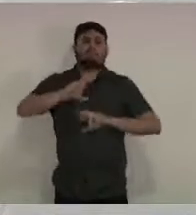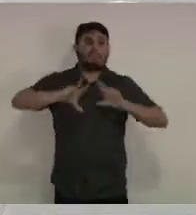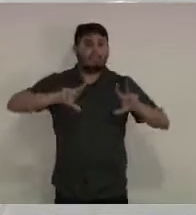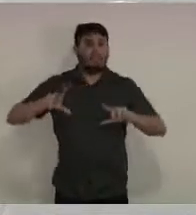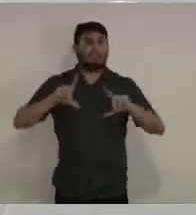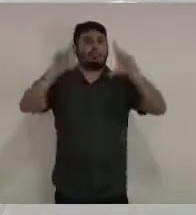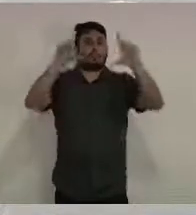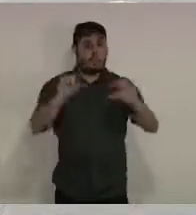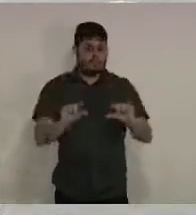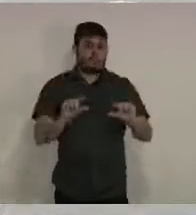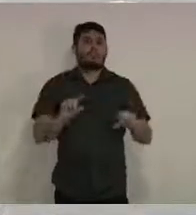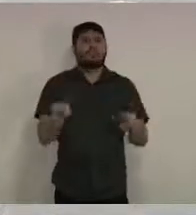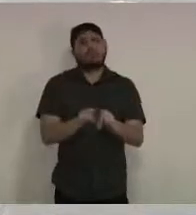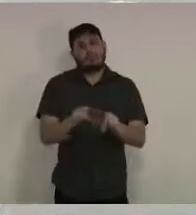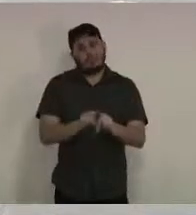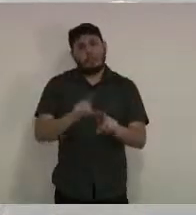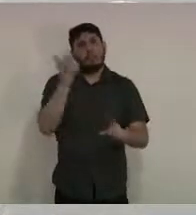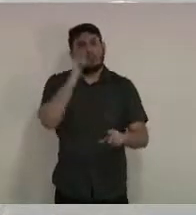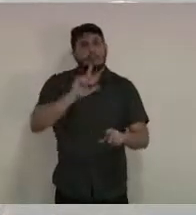salvar mais vidas.